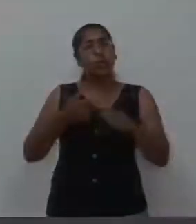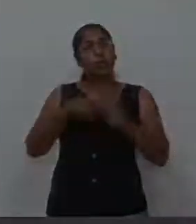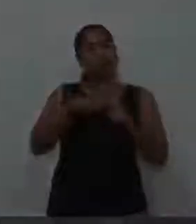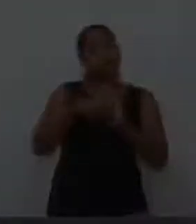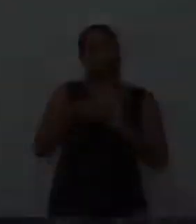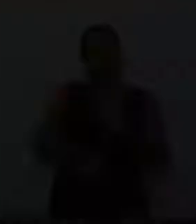a todos.